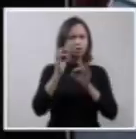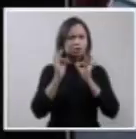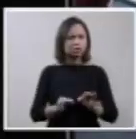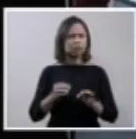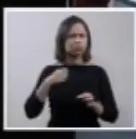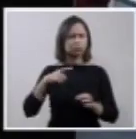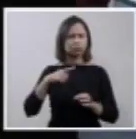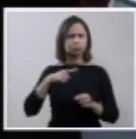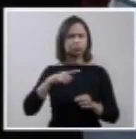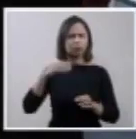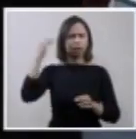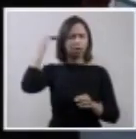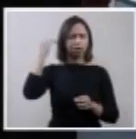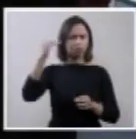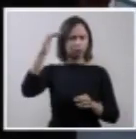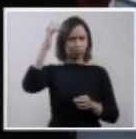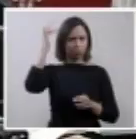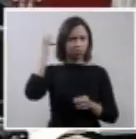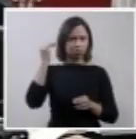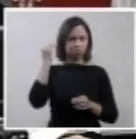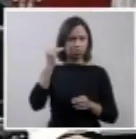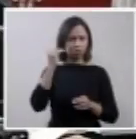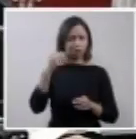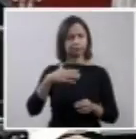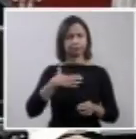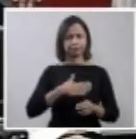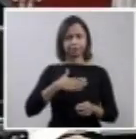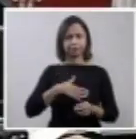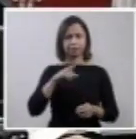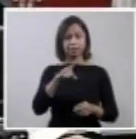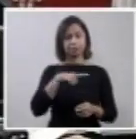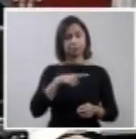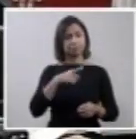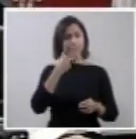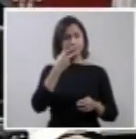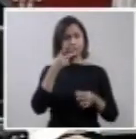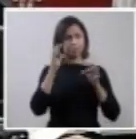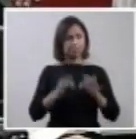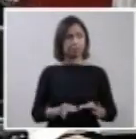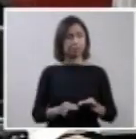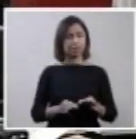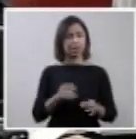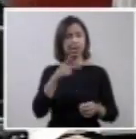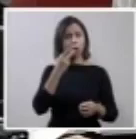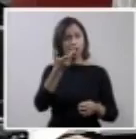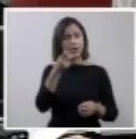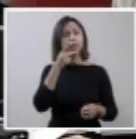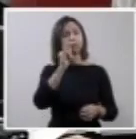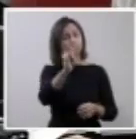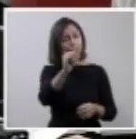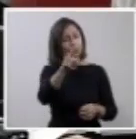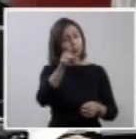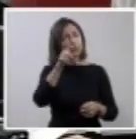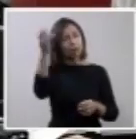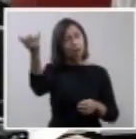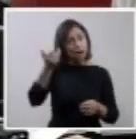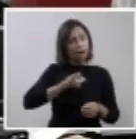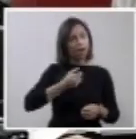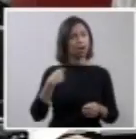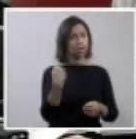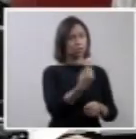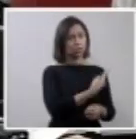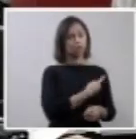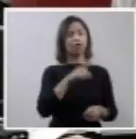certeza absoluta. Gostaria que vossa excelência confirmasse que anencefalia é uma patologia letal em 100